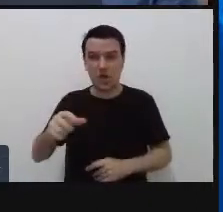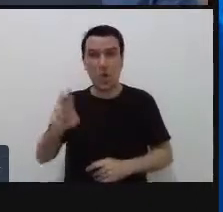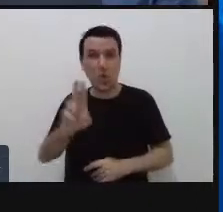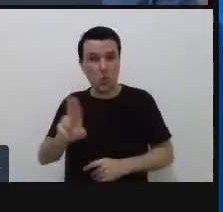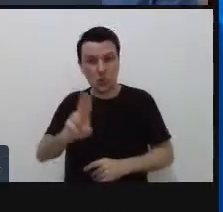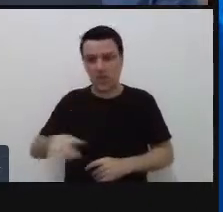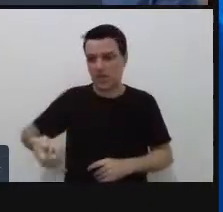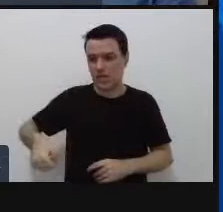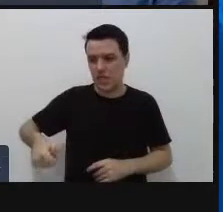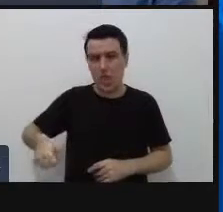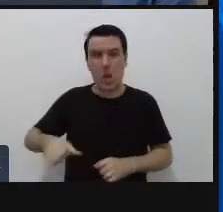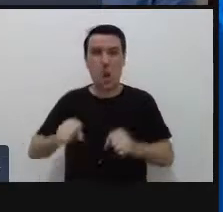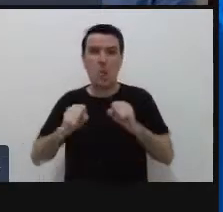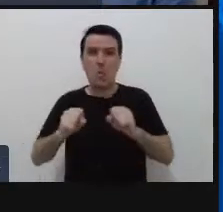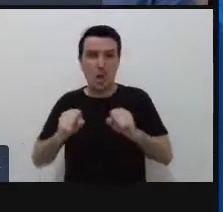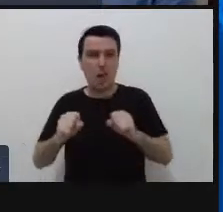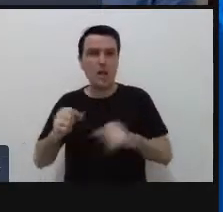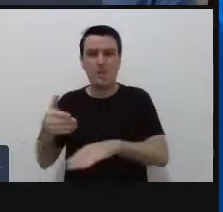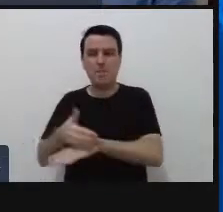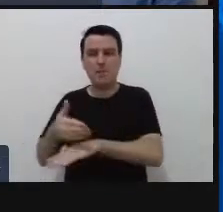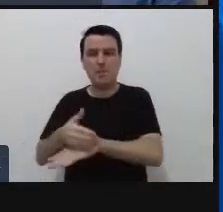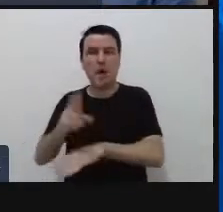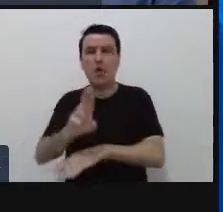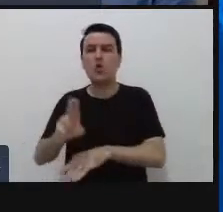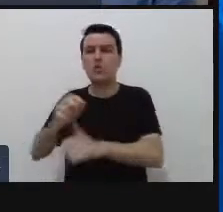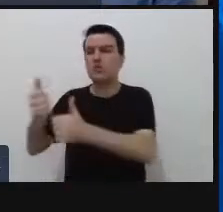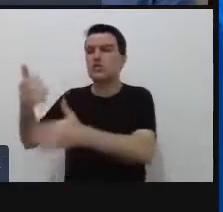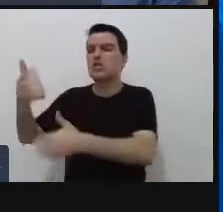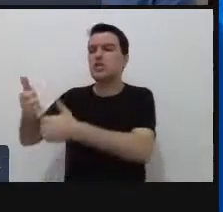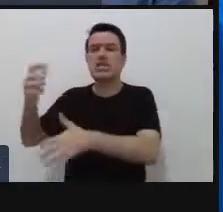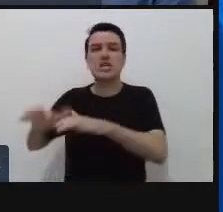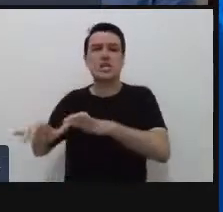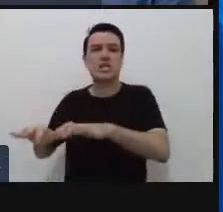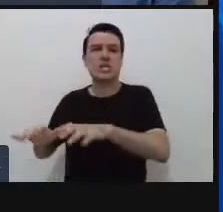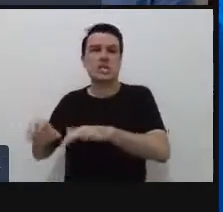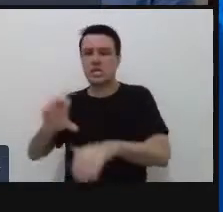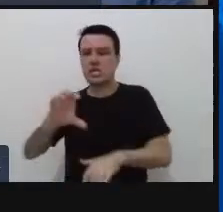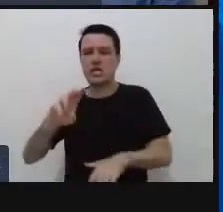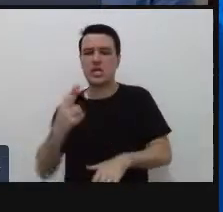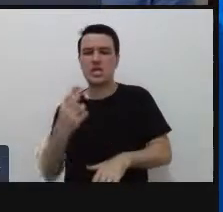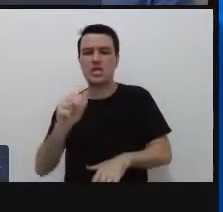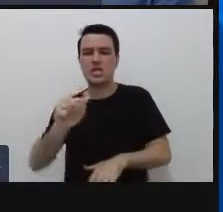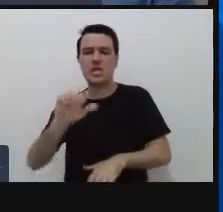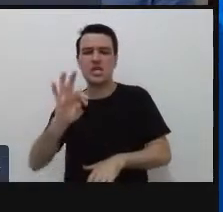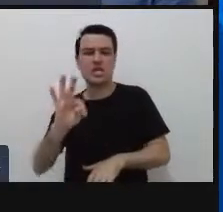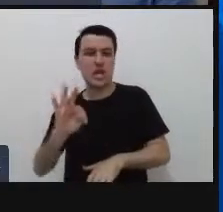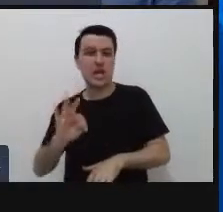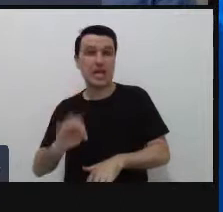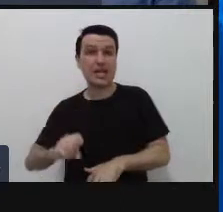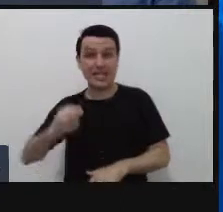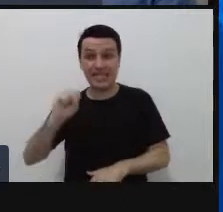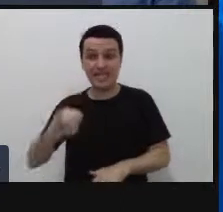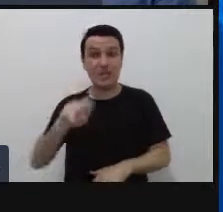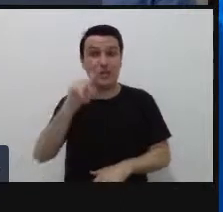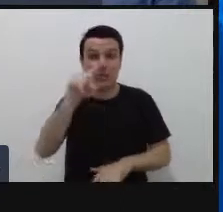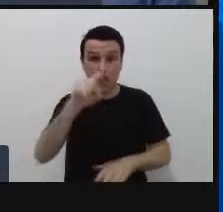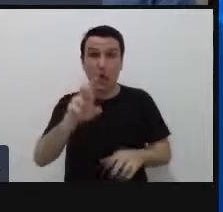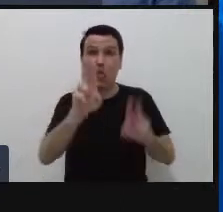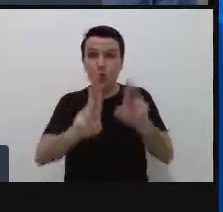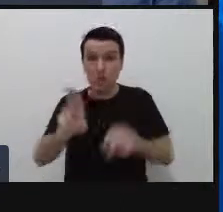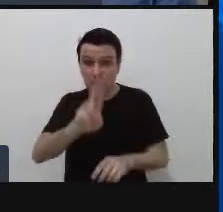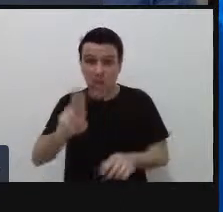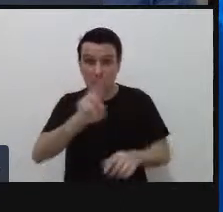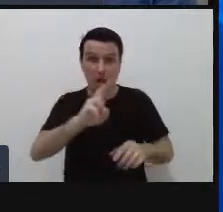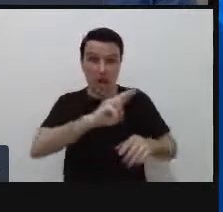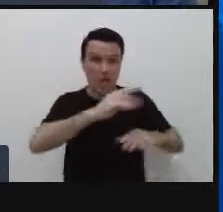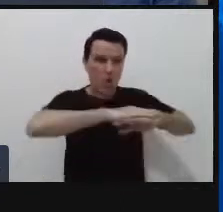pode participar pelo chat não tem problema nenhum. Quem tiver com o celular e o computador